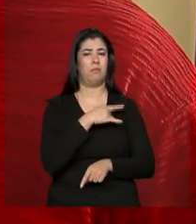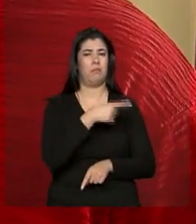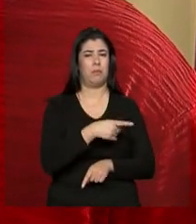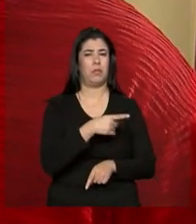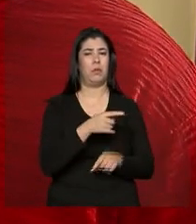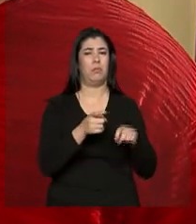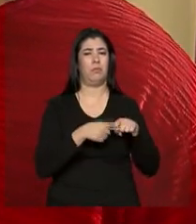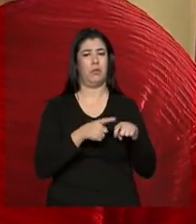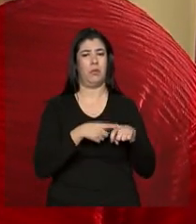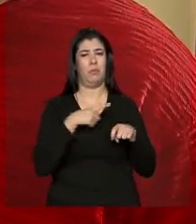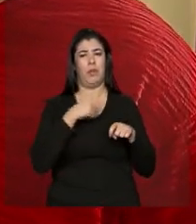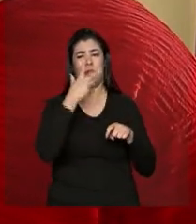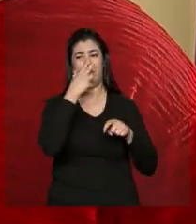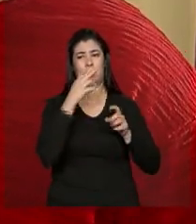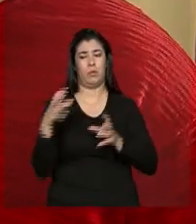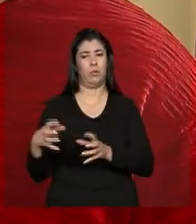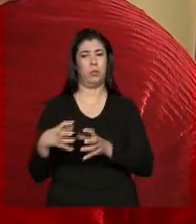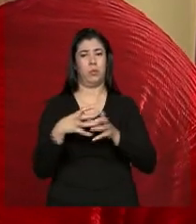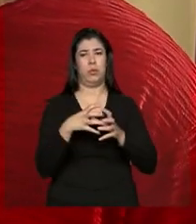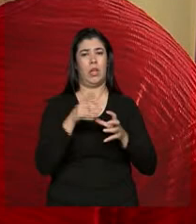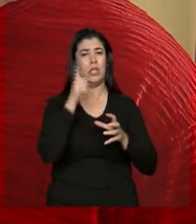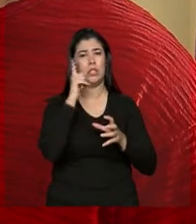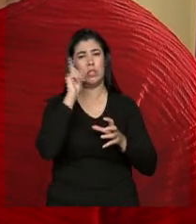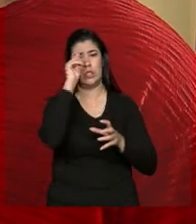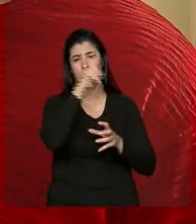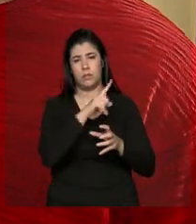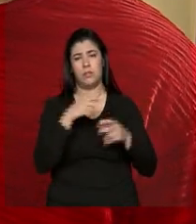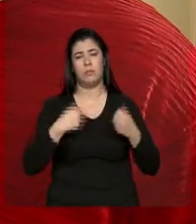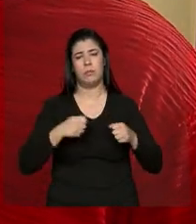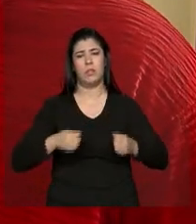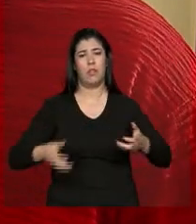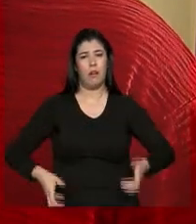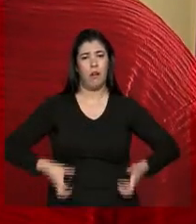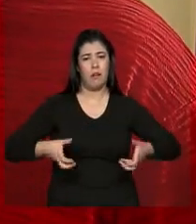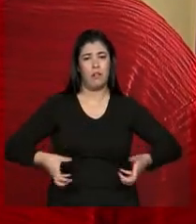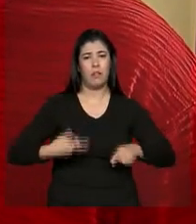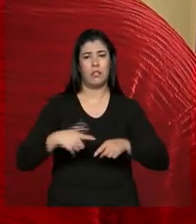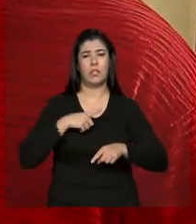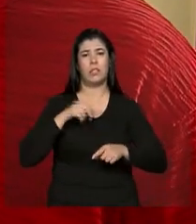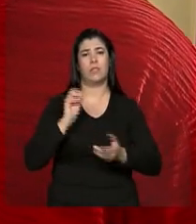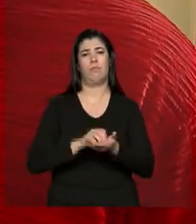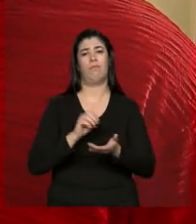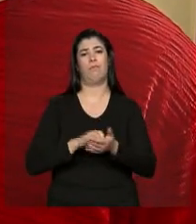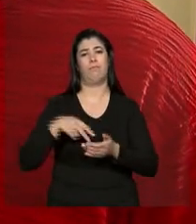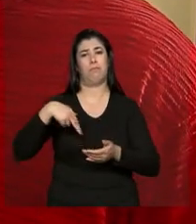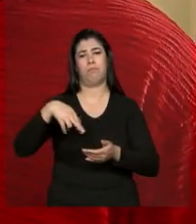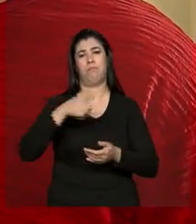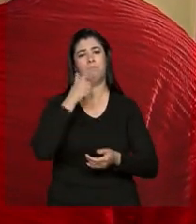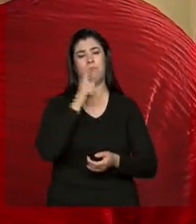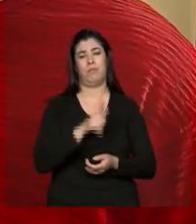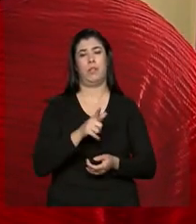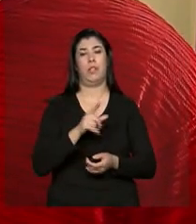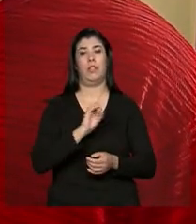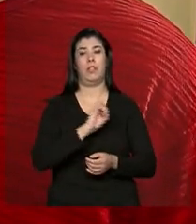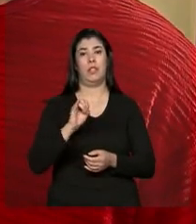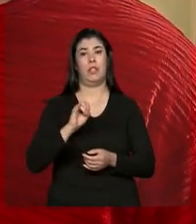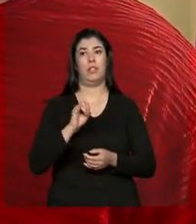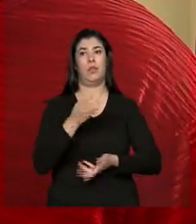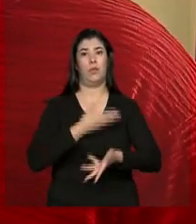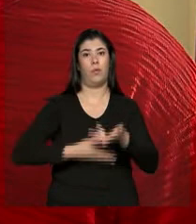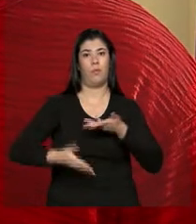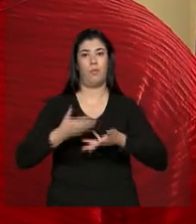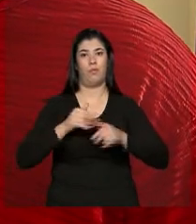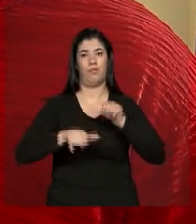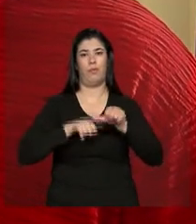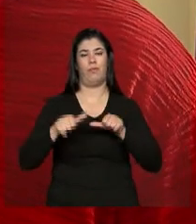uma equipe, porque é muito difícil, porque eles não andam cadeira de rodas. Então a partir do momento que teve esse trabalho do